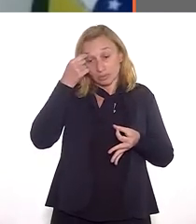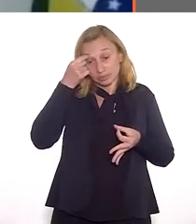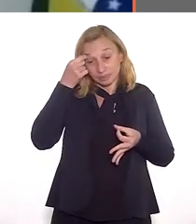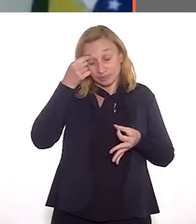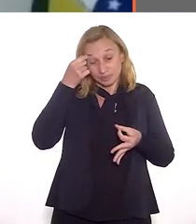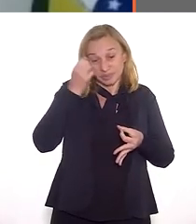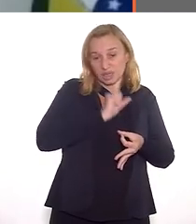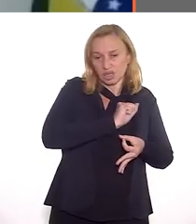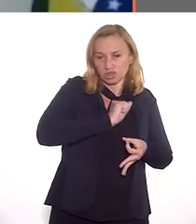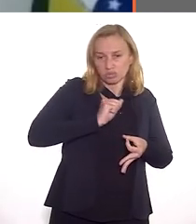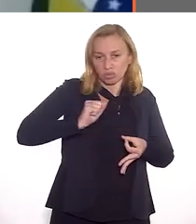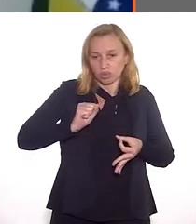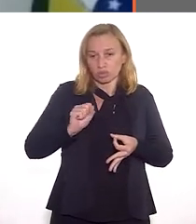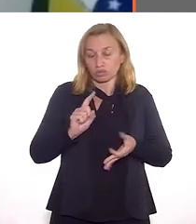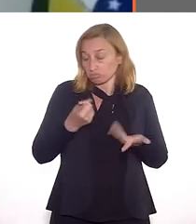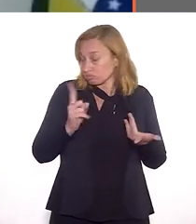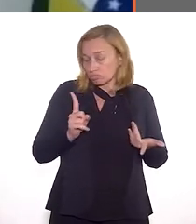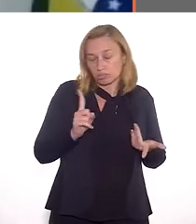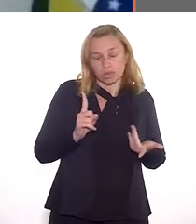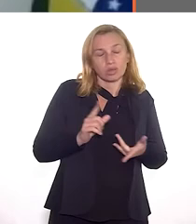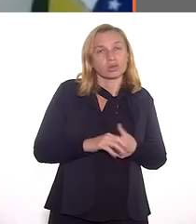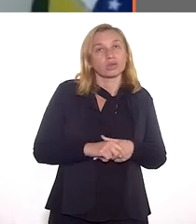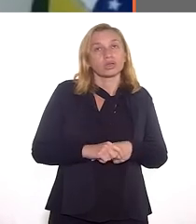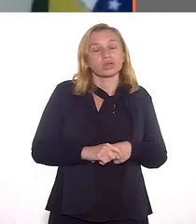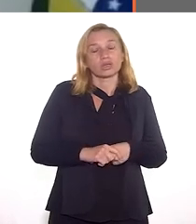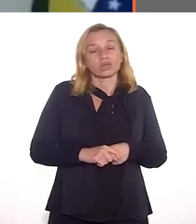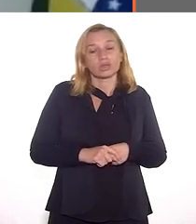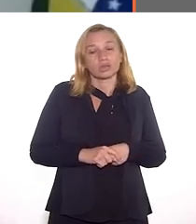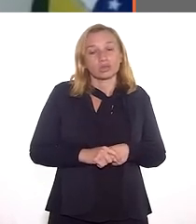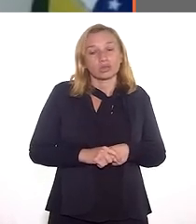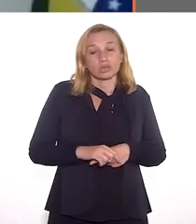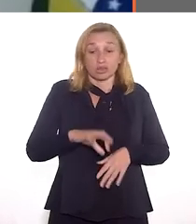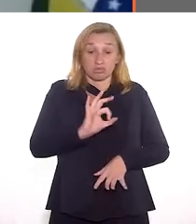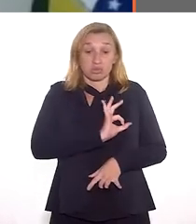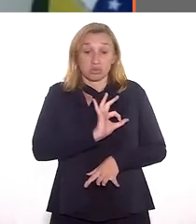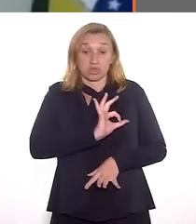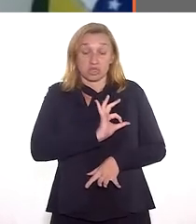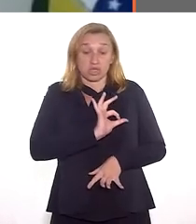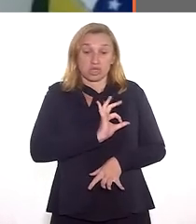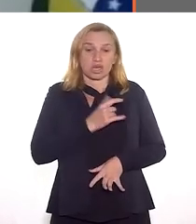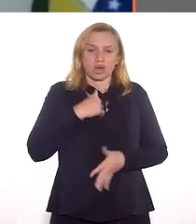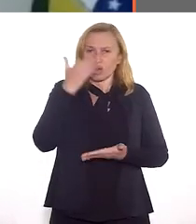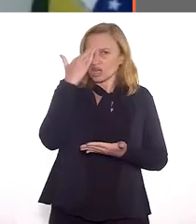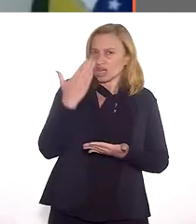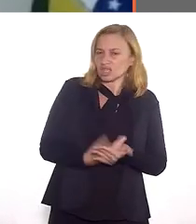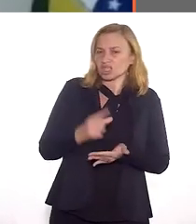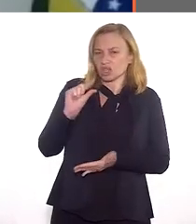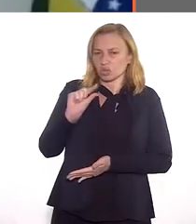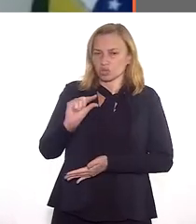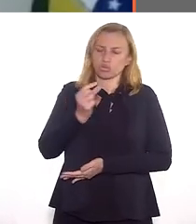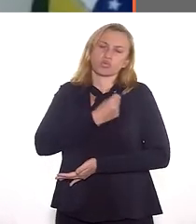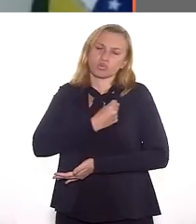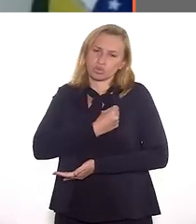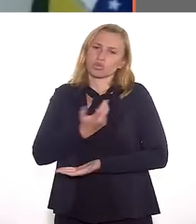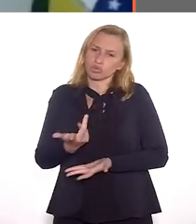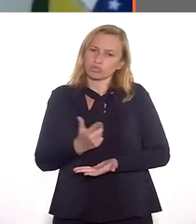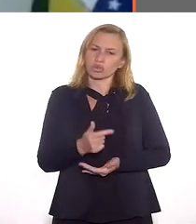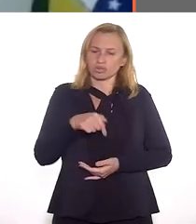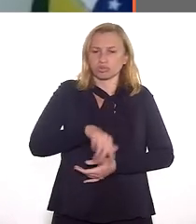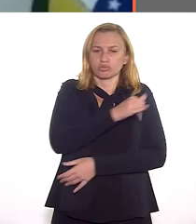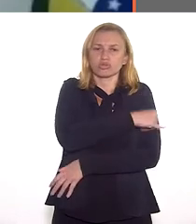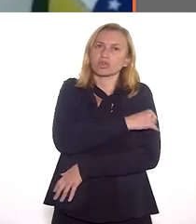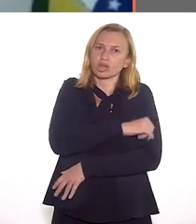mas nem também as execuções sumárias, que são feitas por agentes de segurança, que eu quero crer que são a